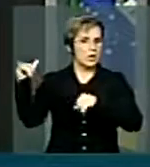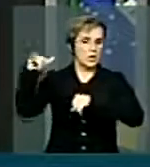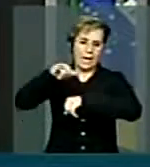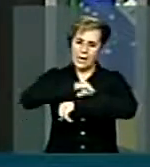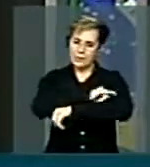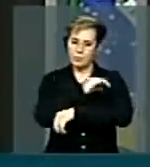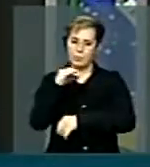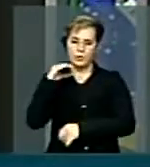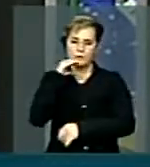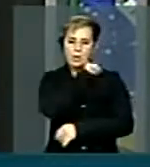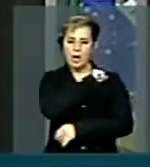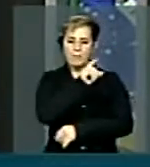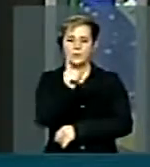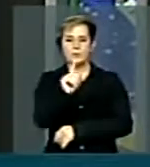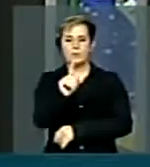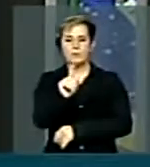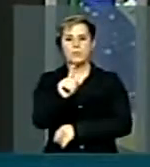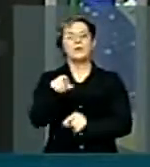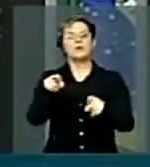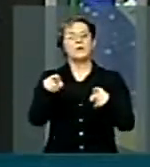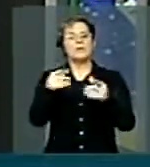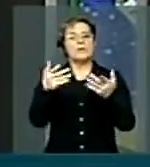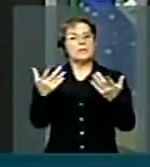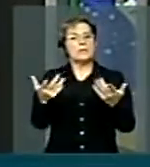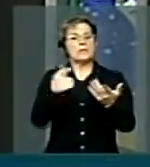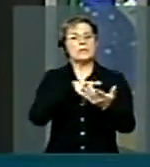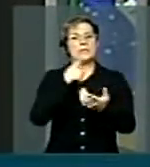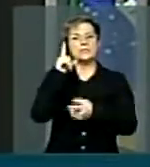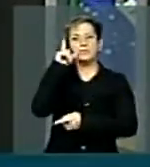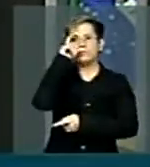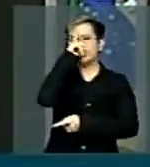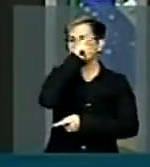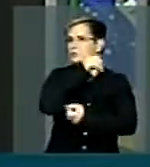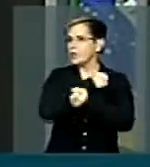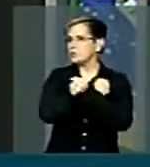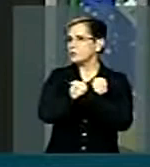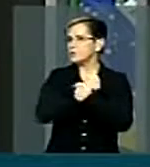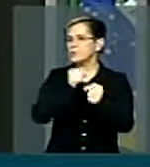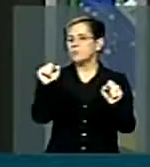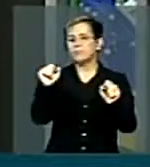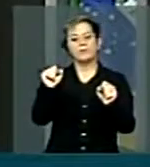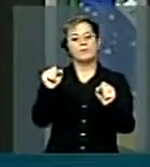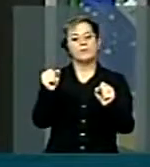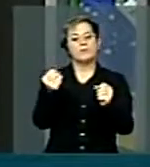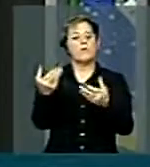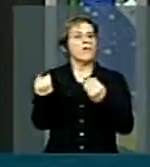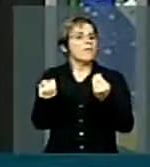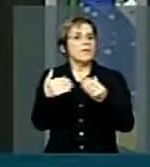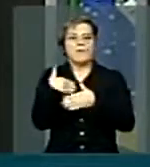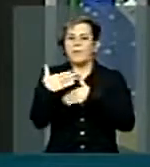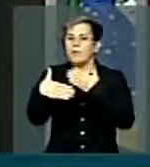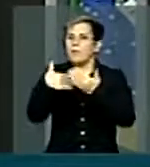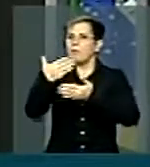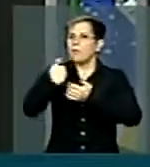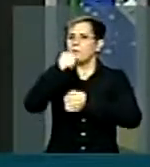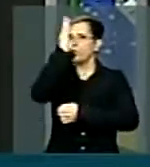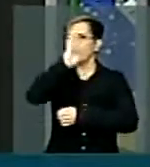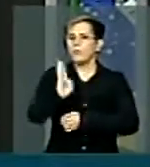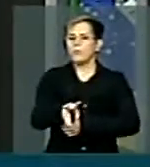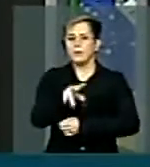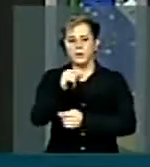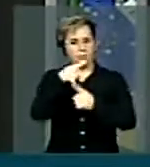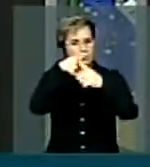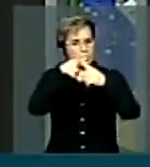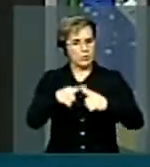estabelece uma dificuldade quase intransponível quando o Brasil vai duelar com